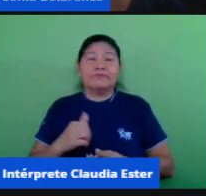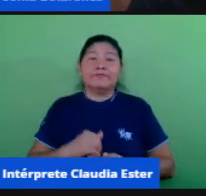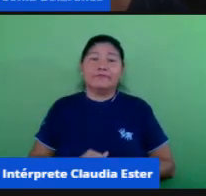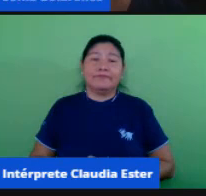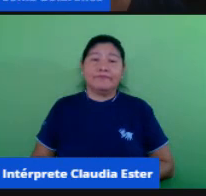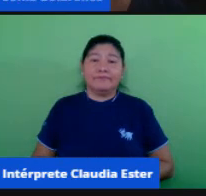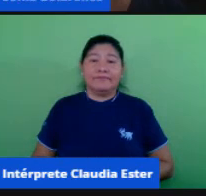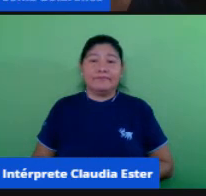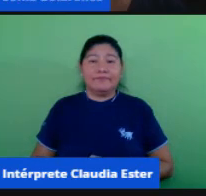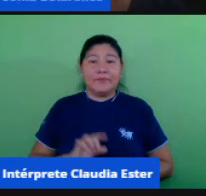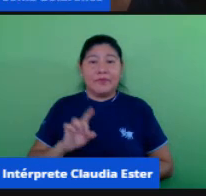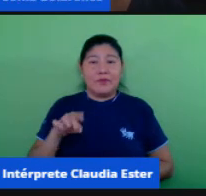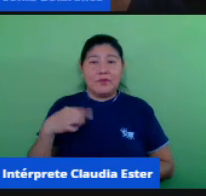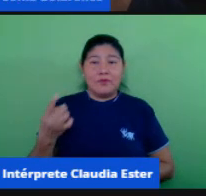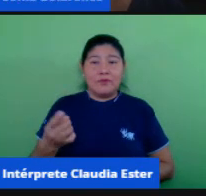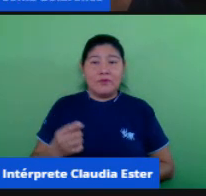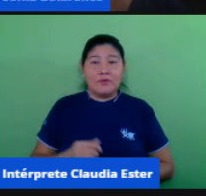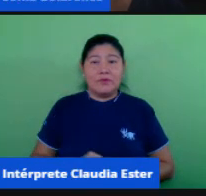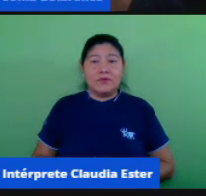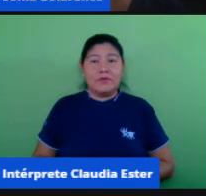próximos slides